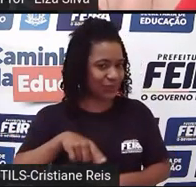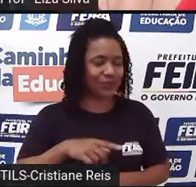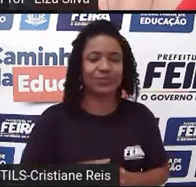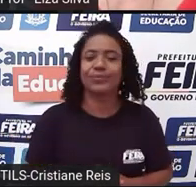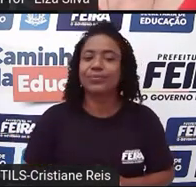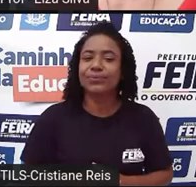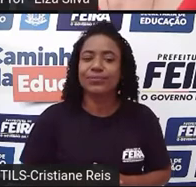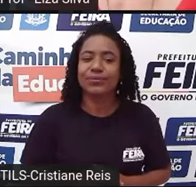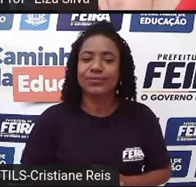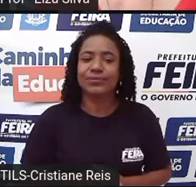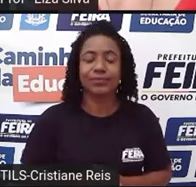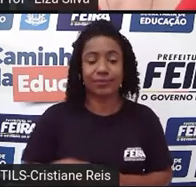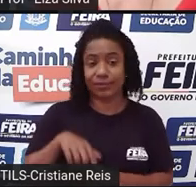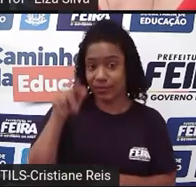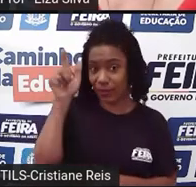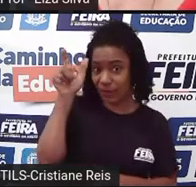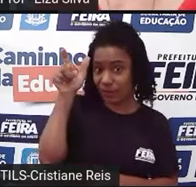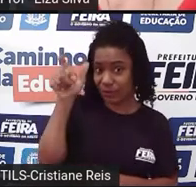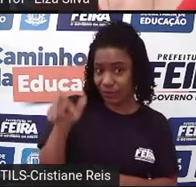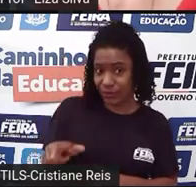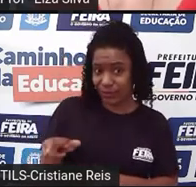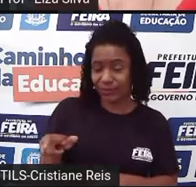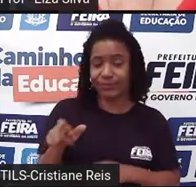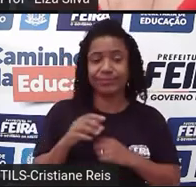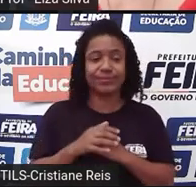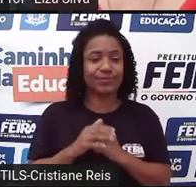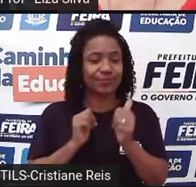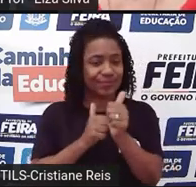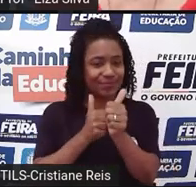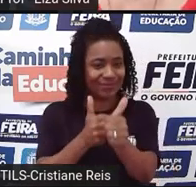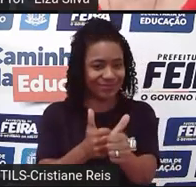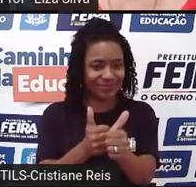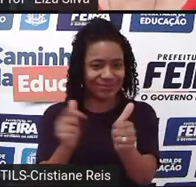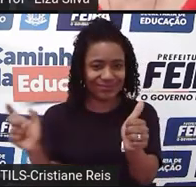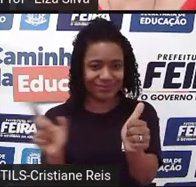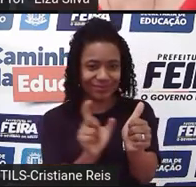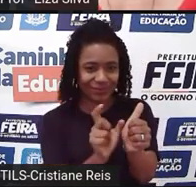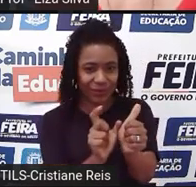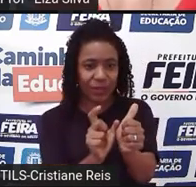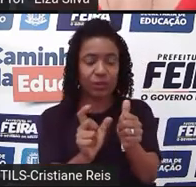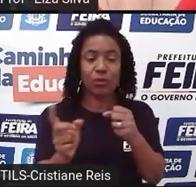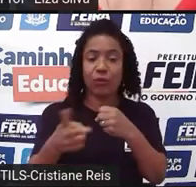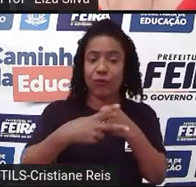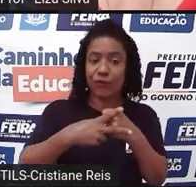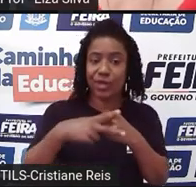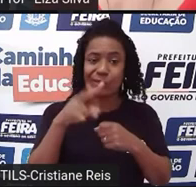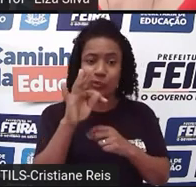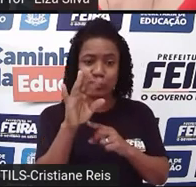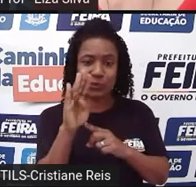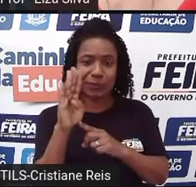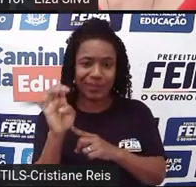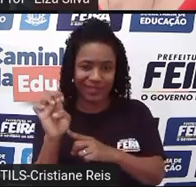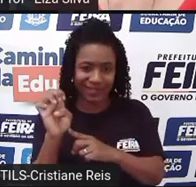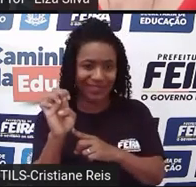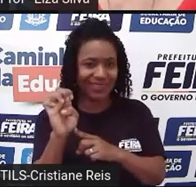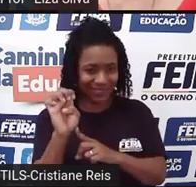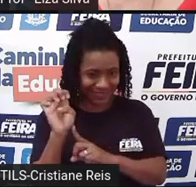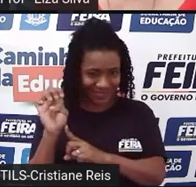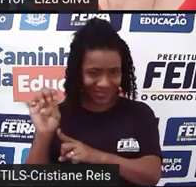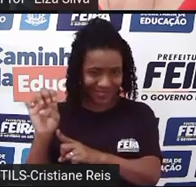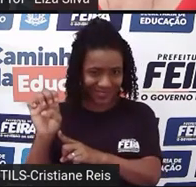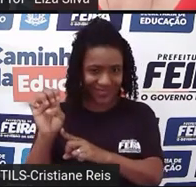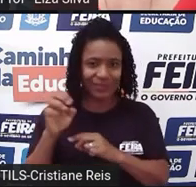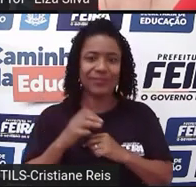Sujeito Auxiliar Verbo to be na forma infinitiva Verbo principal que neste caso é